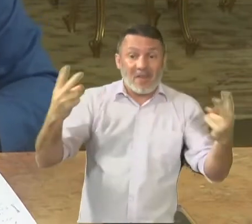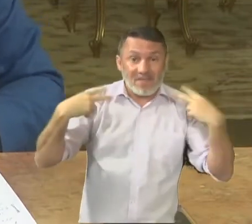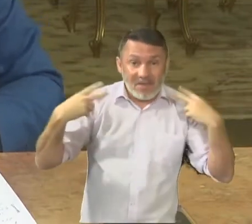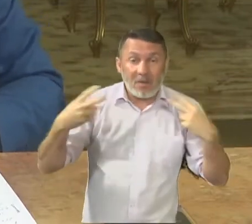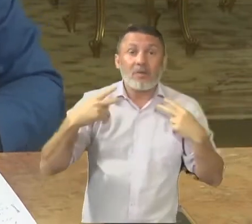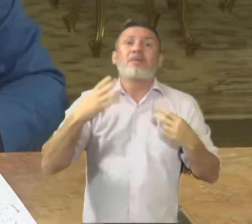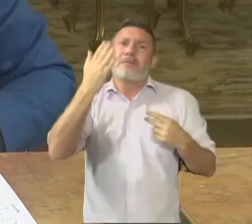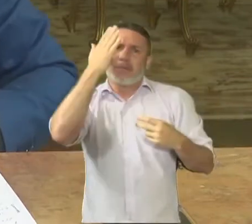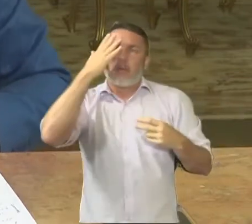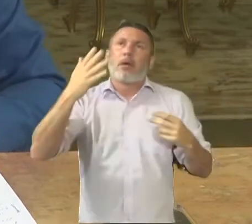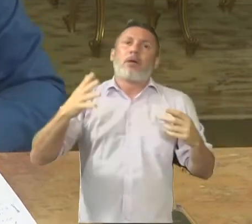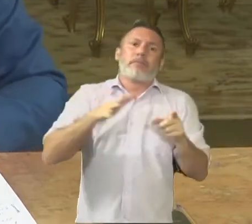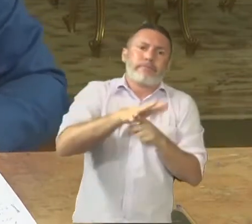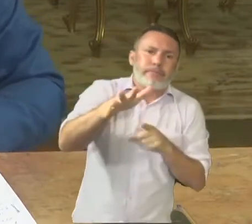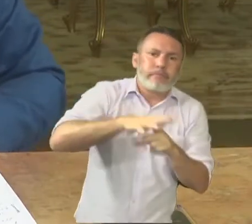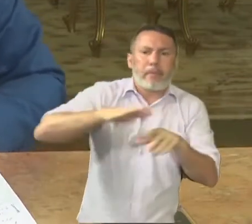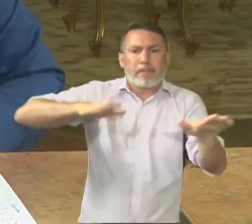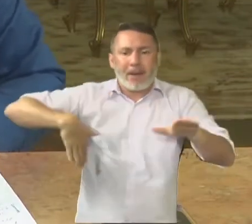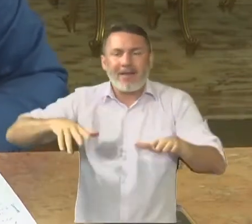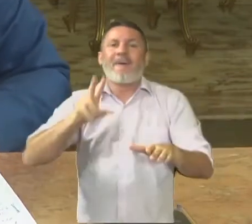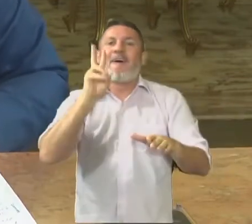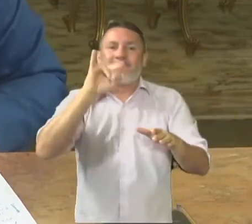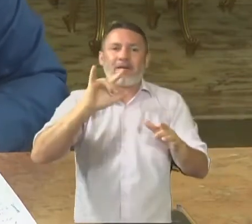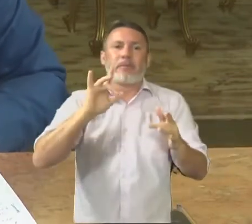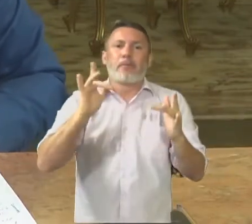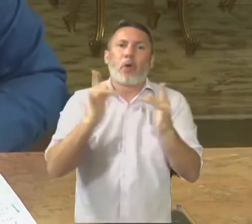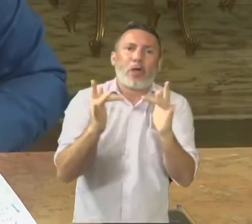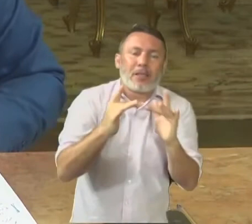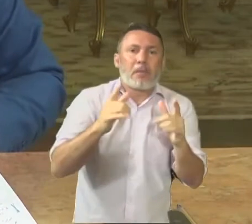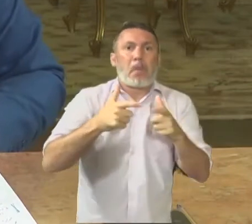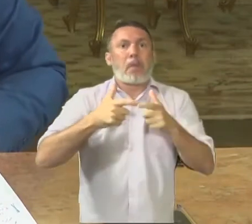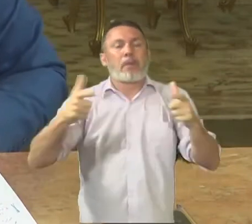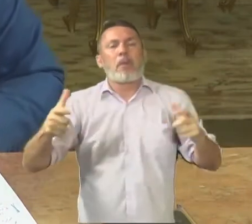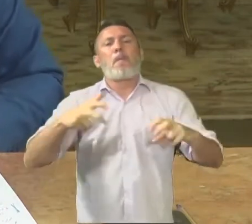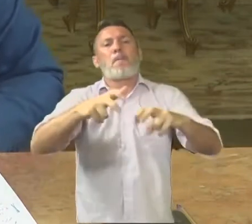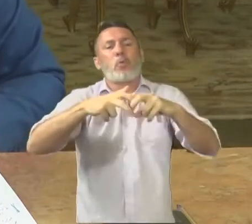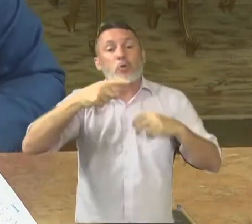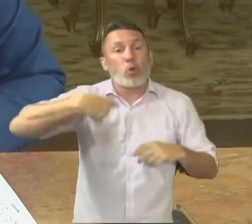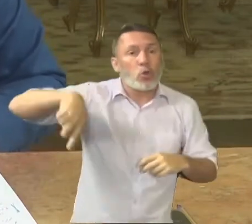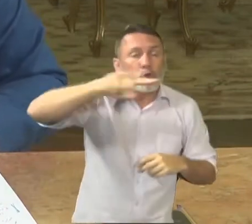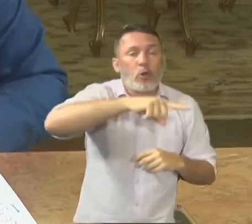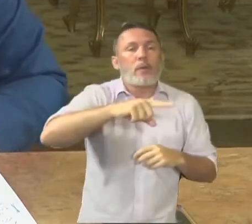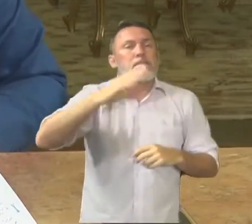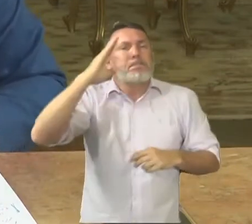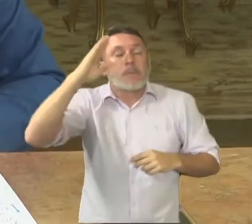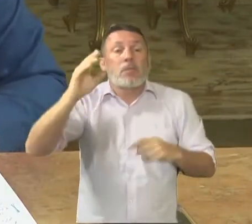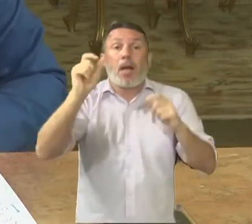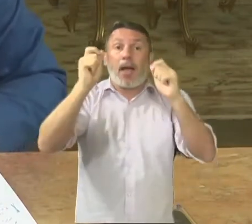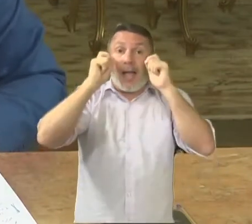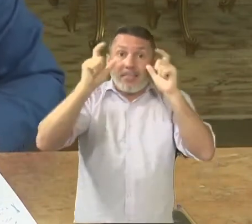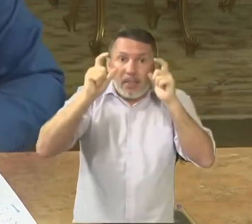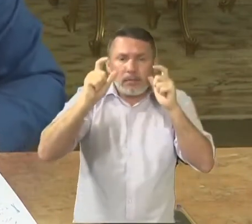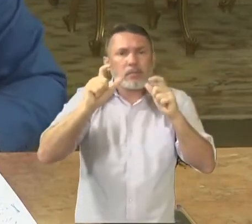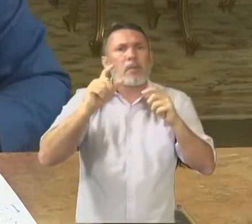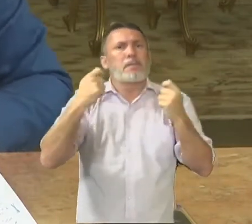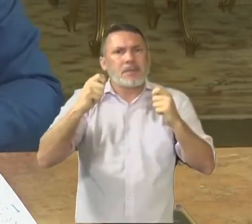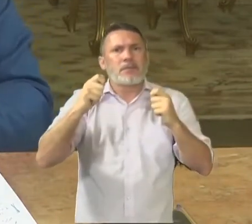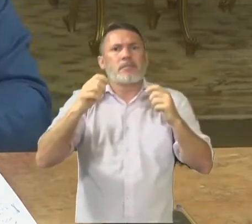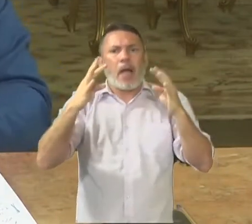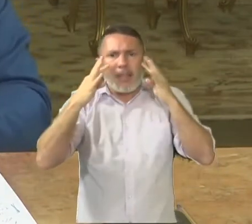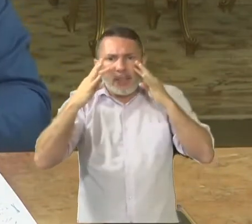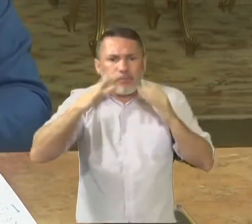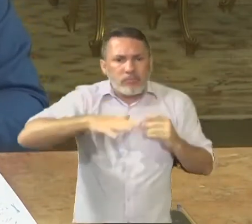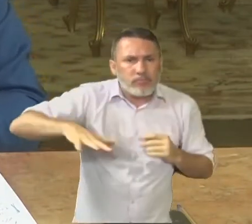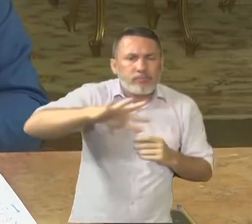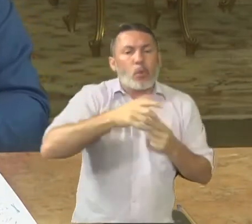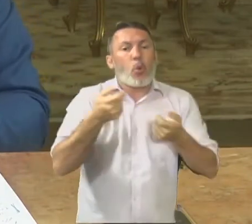aglomeração. Por isso que é fundamental todos nós estarmos atentos, está certo? E estarmos voltados para o